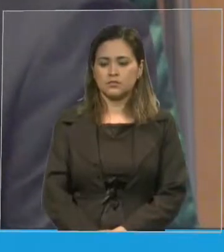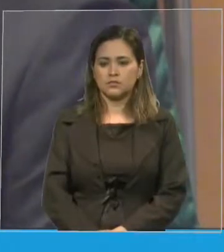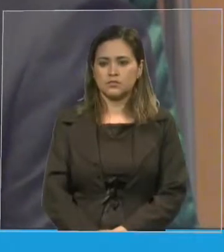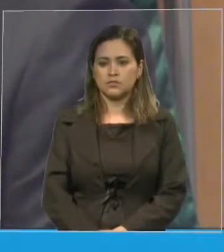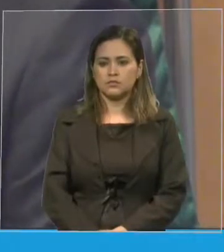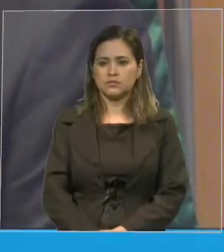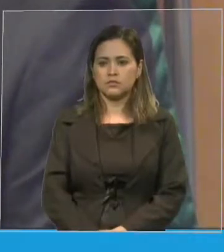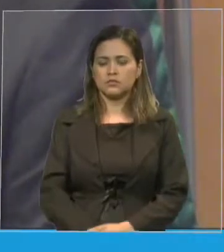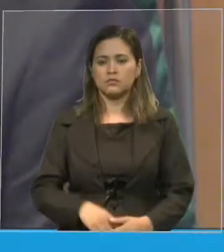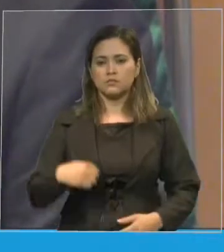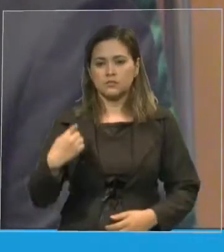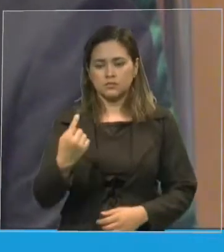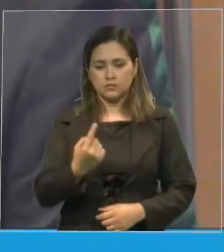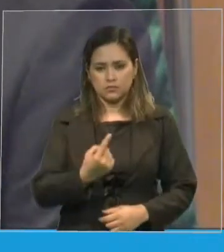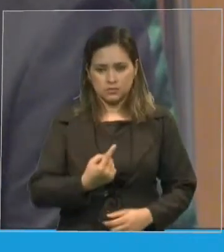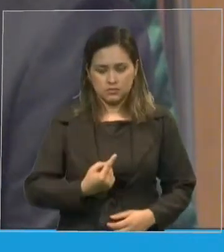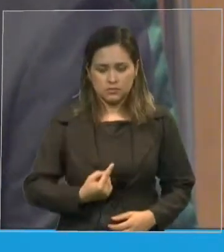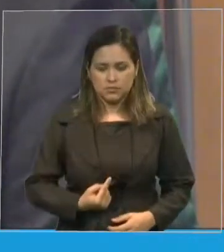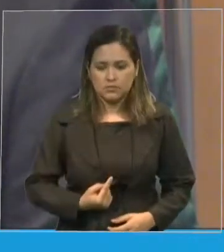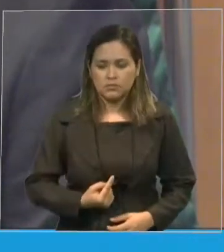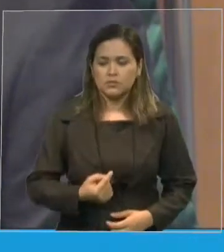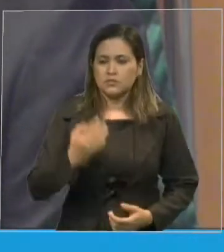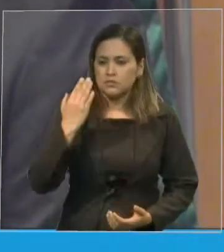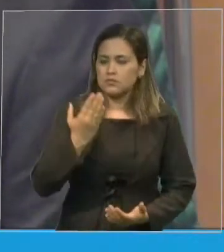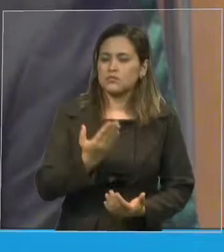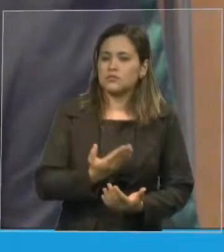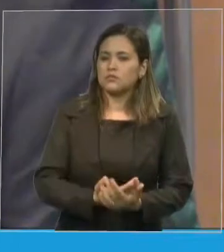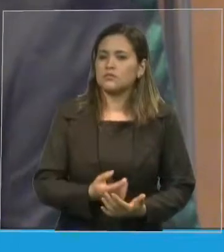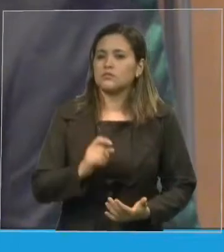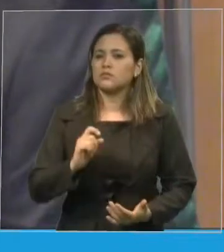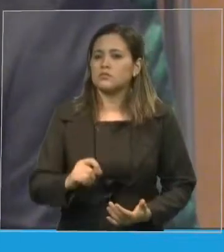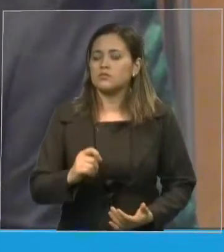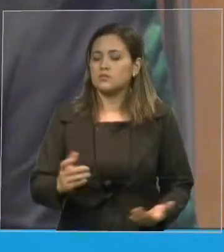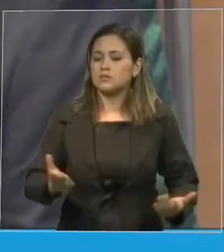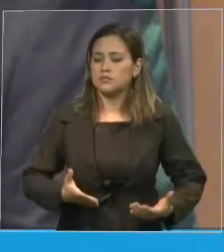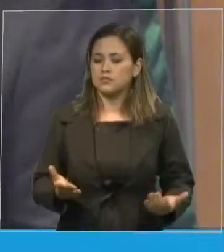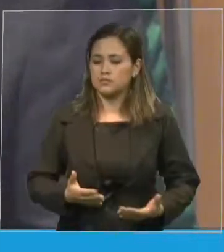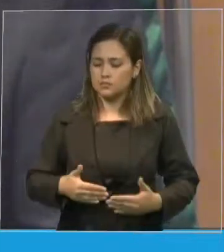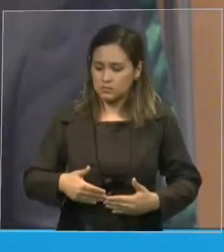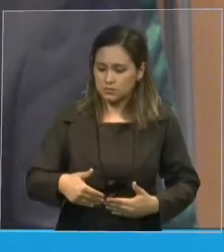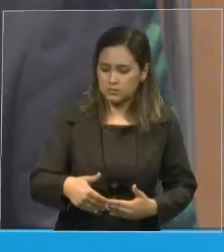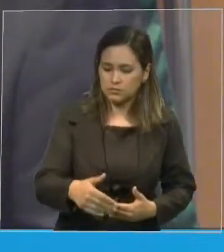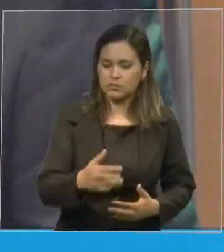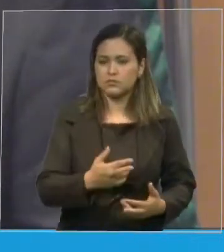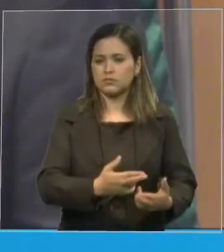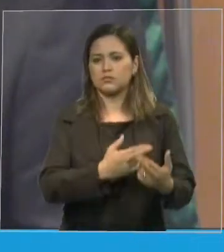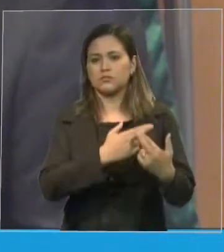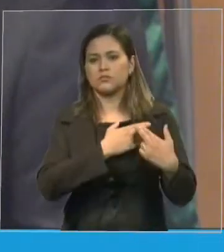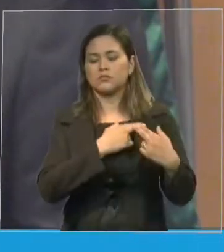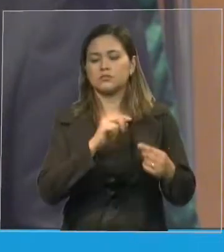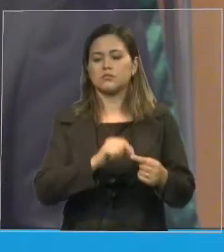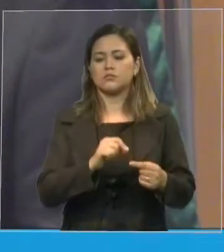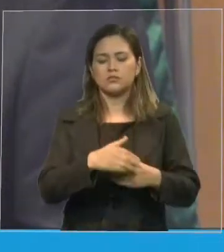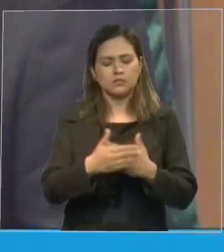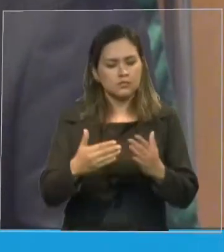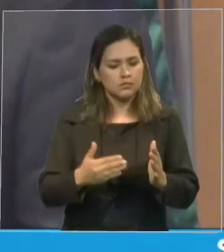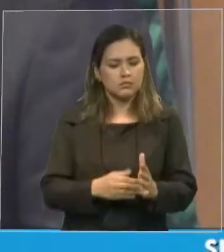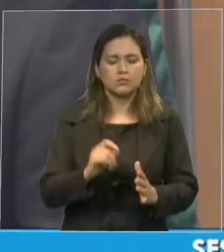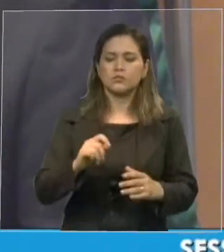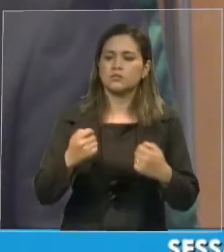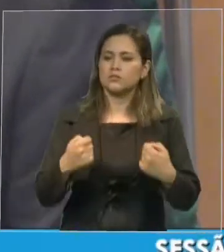acreditamos responsáveis para daqui para frente fazer o que for necessário,